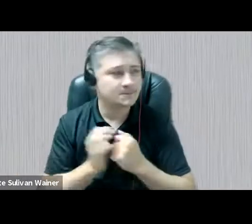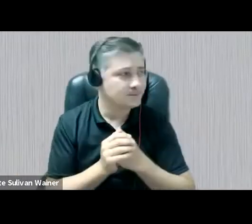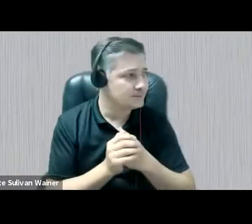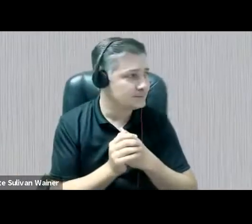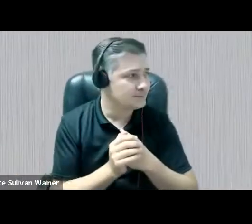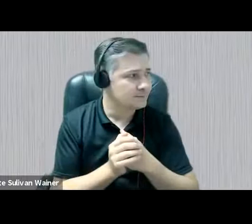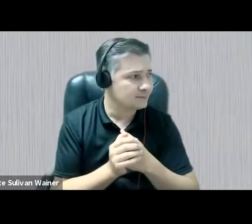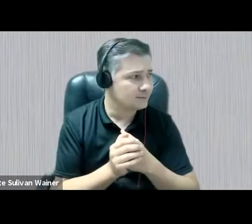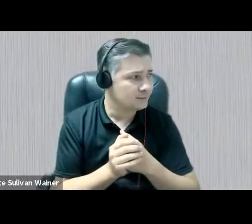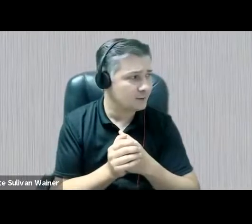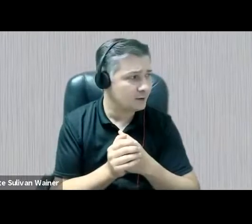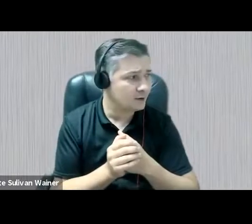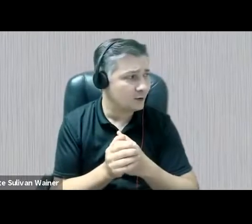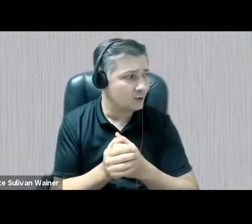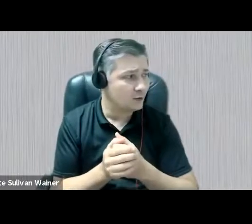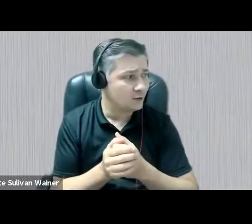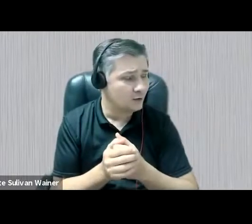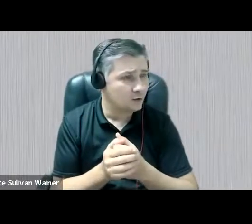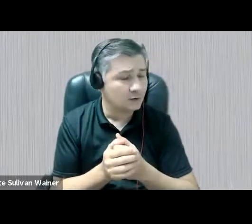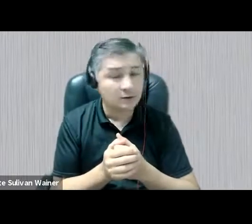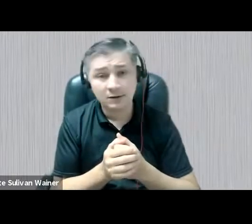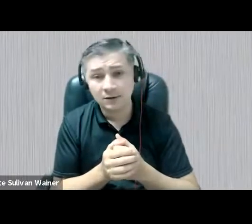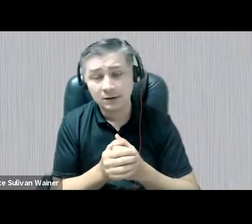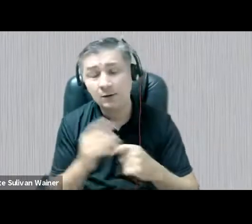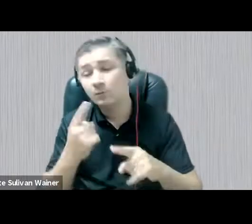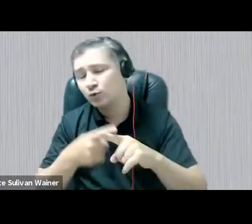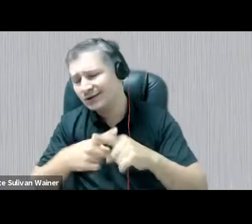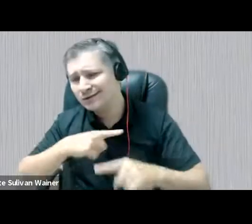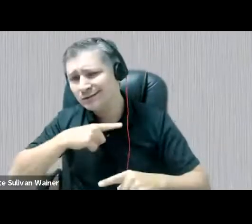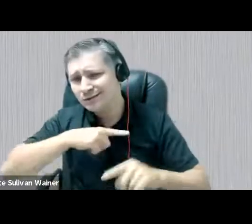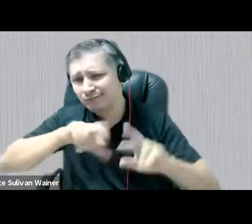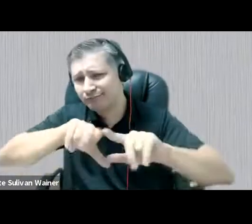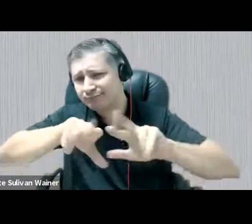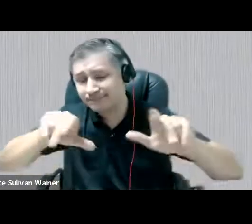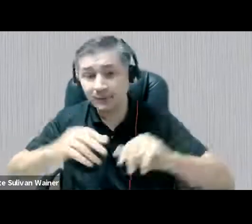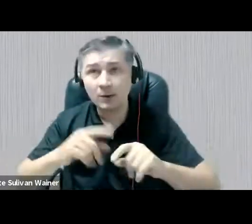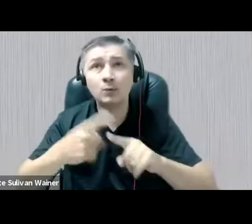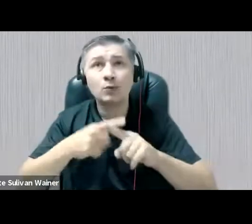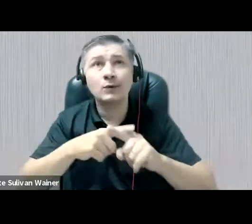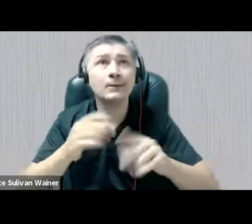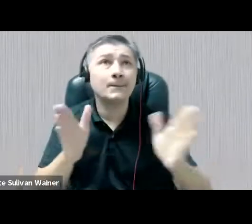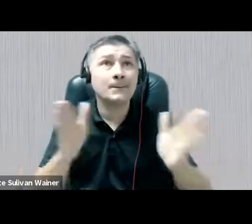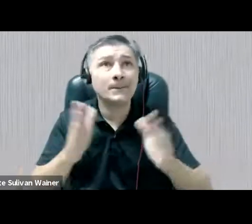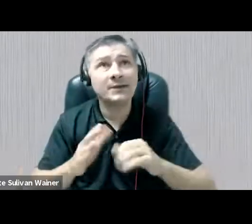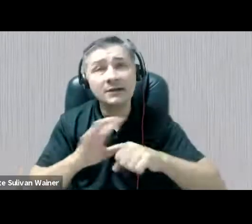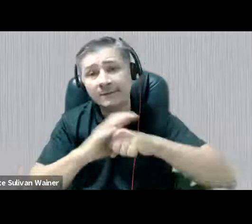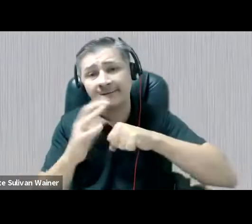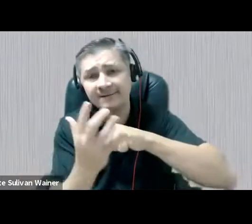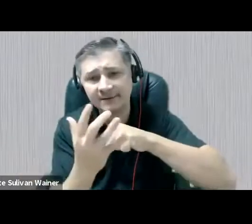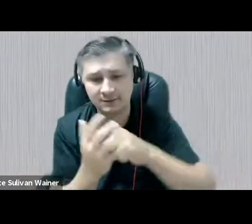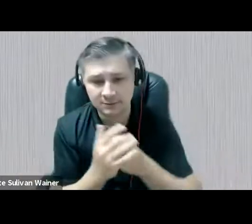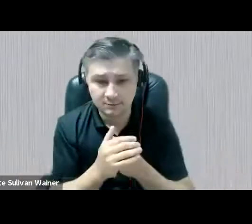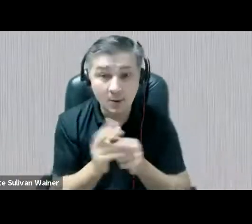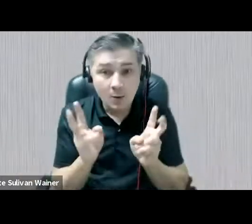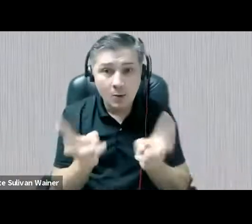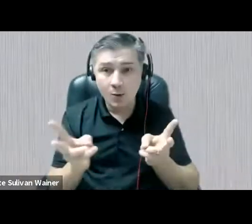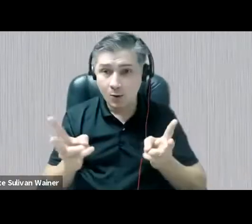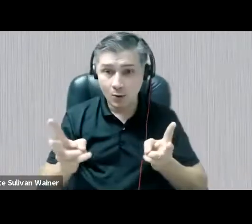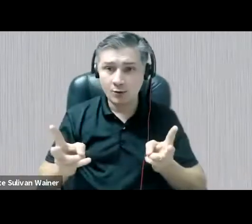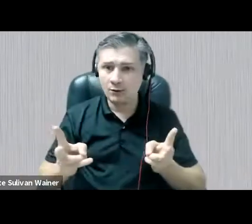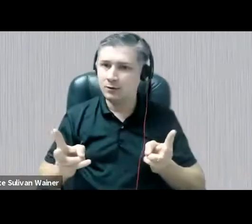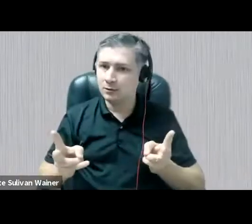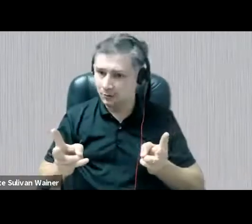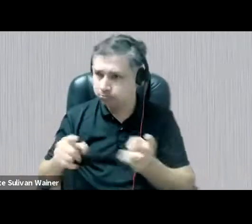temos um, né, apesar do COVID, estamos, continuamos, né, fazendo